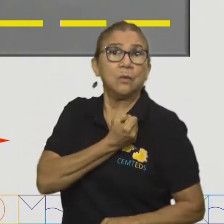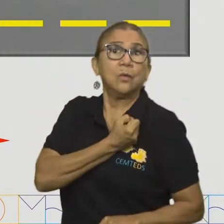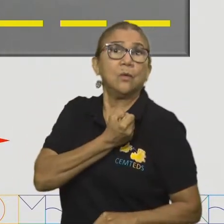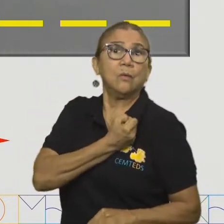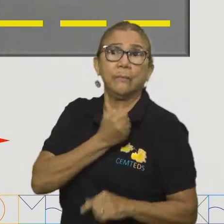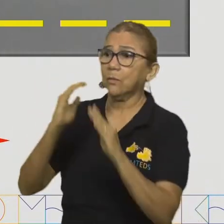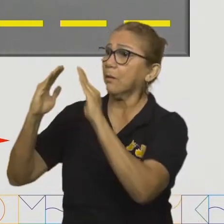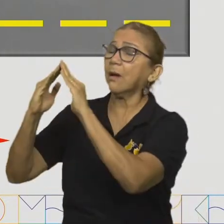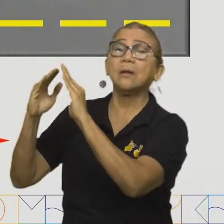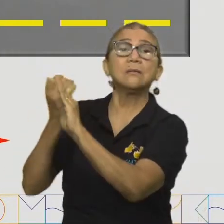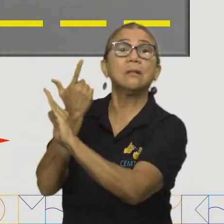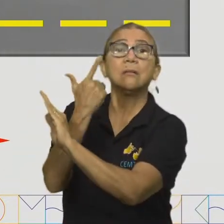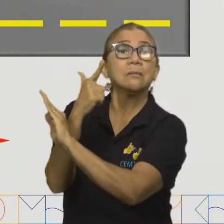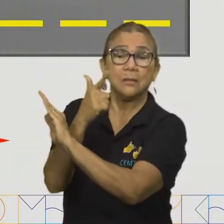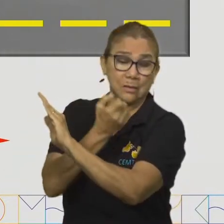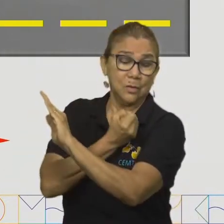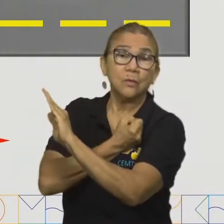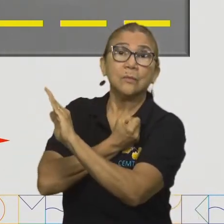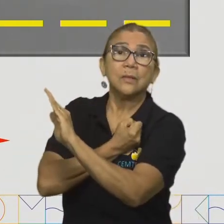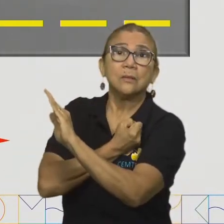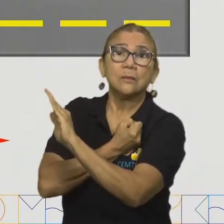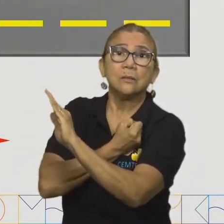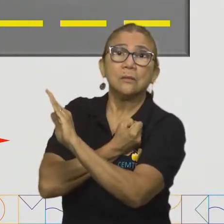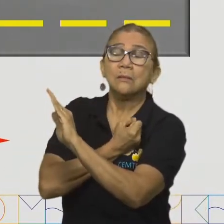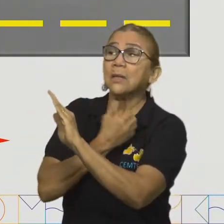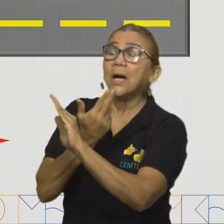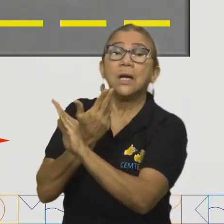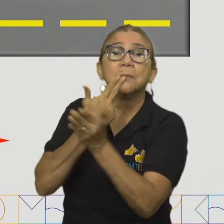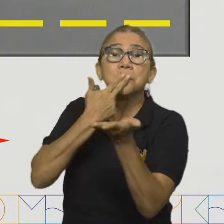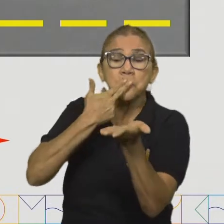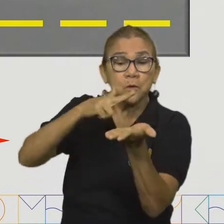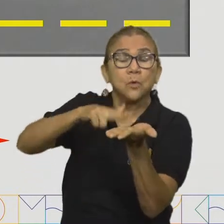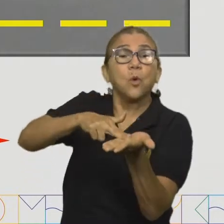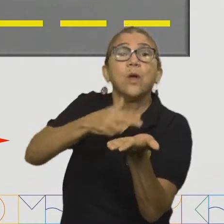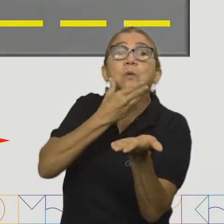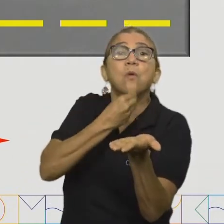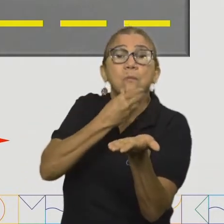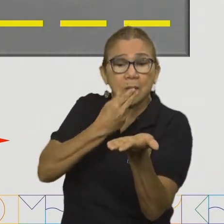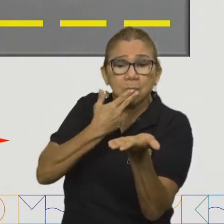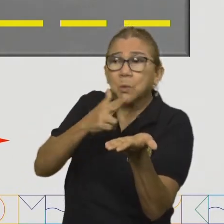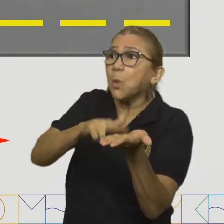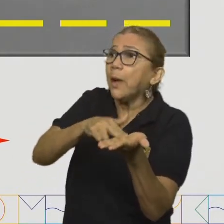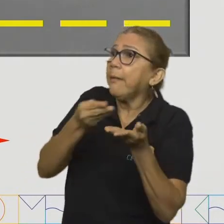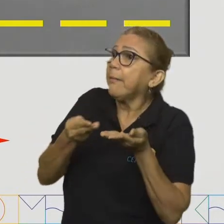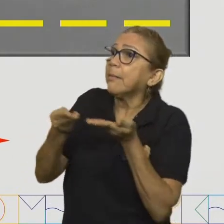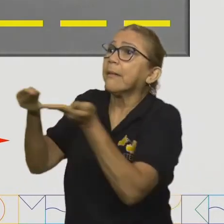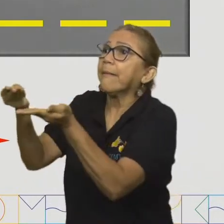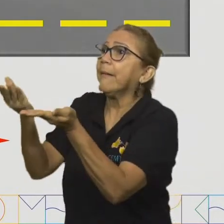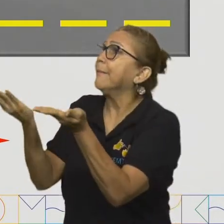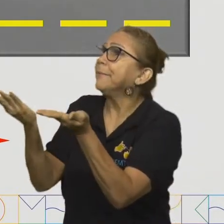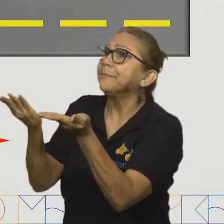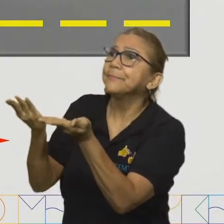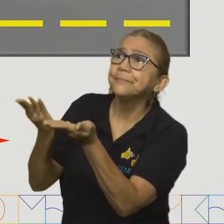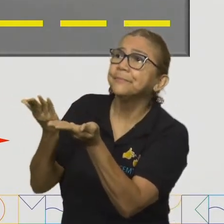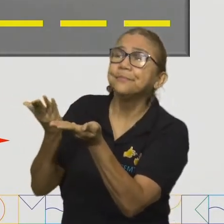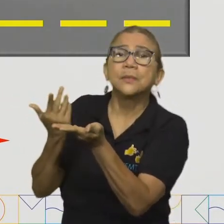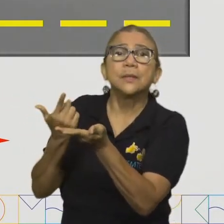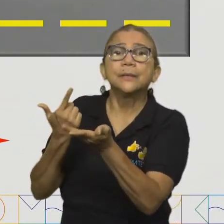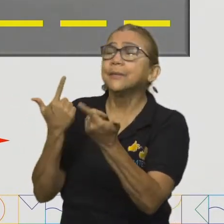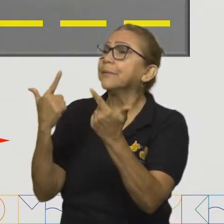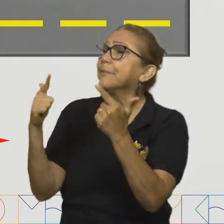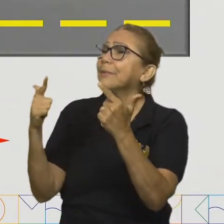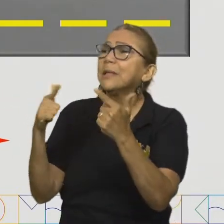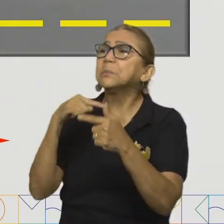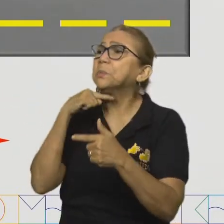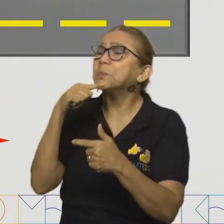têm uma numeração, que é um item básico de uma residência, o correio não consegue encontrar esse endereço, não